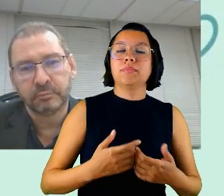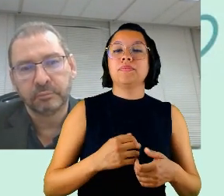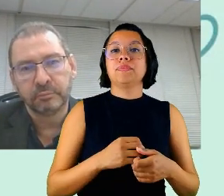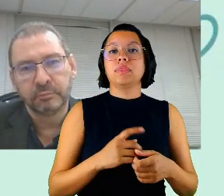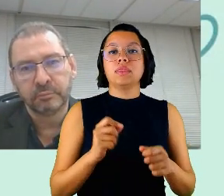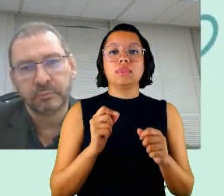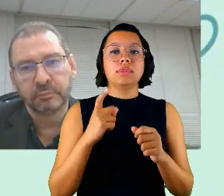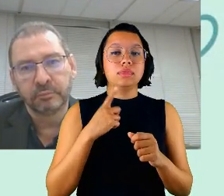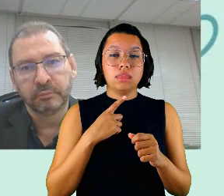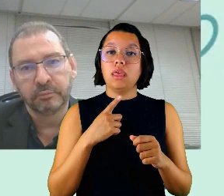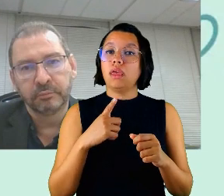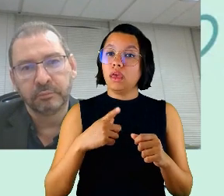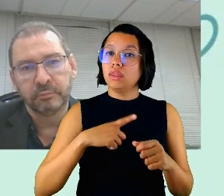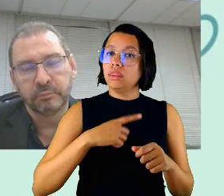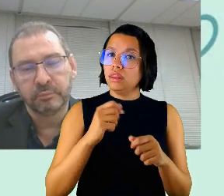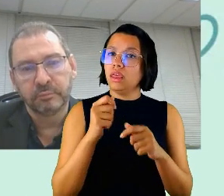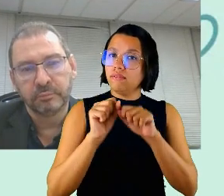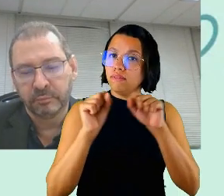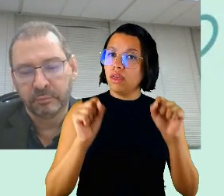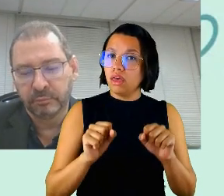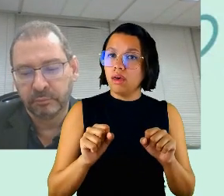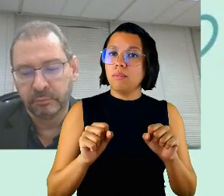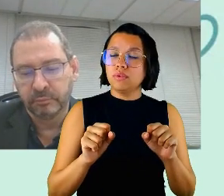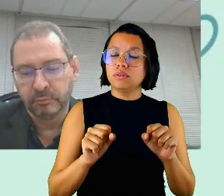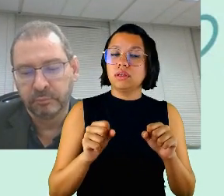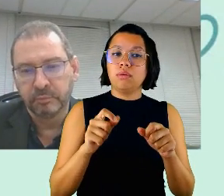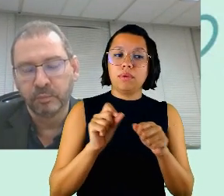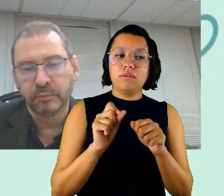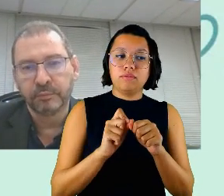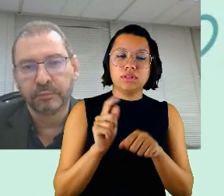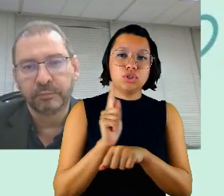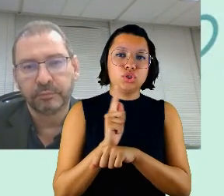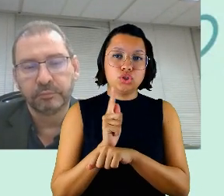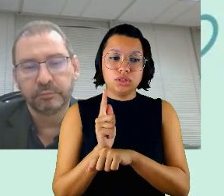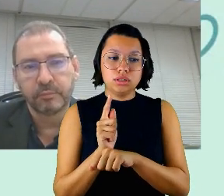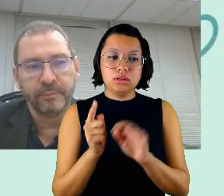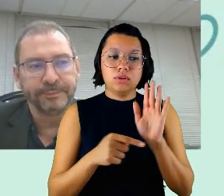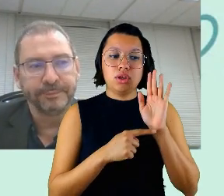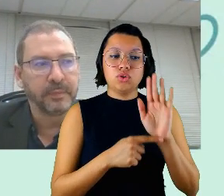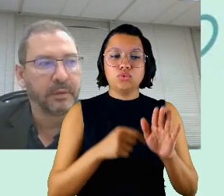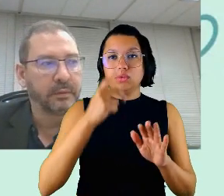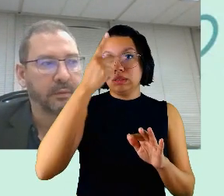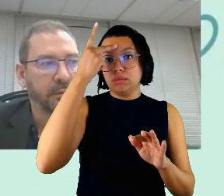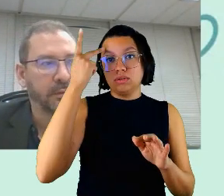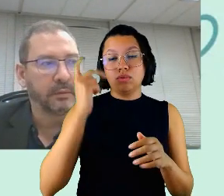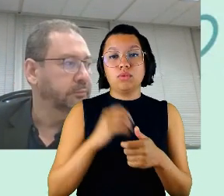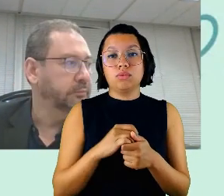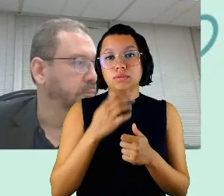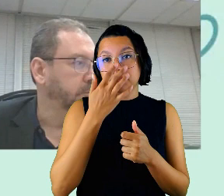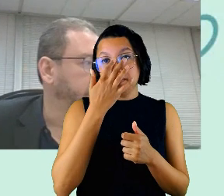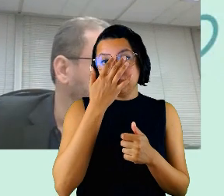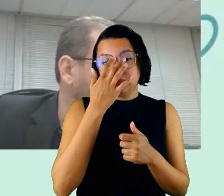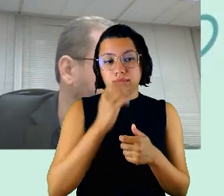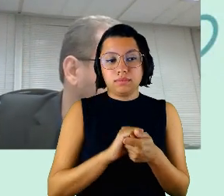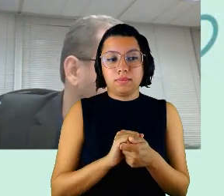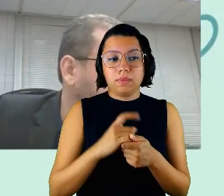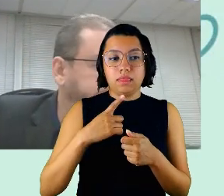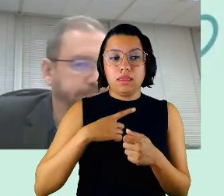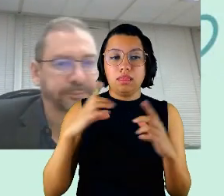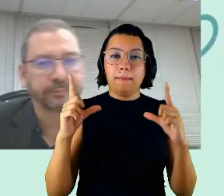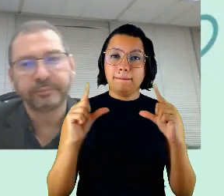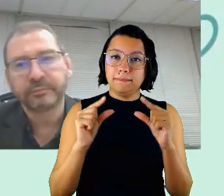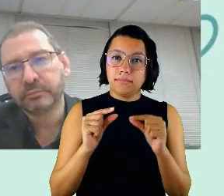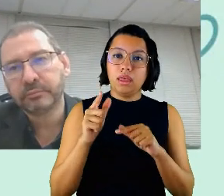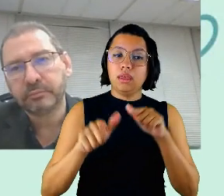para fazer isso né ferramentas de gestão que ajudam as pessoas a a terem menos trabalho que